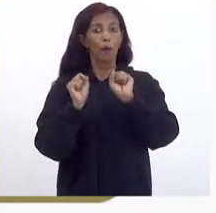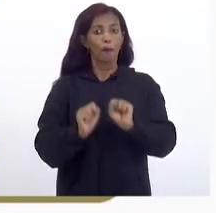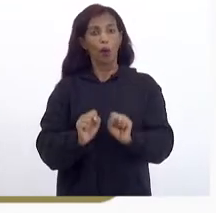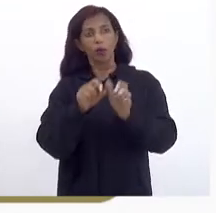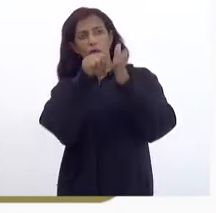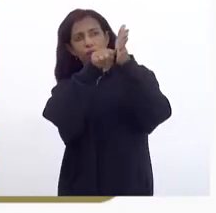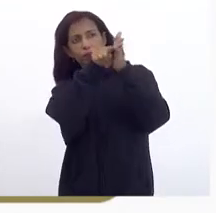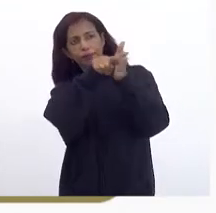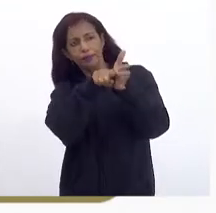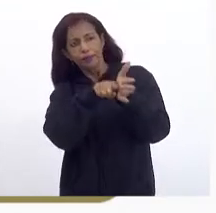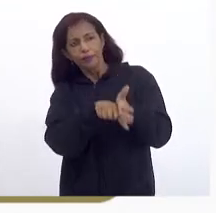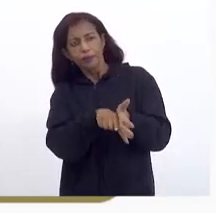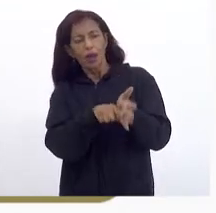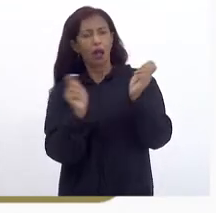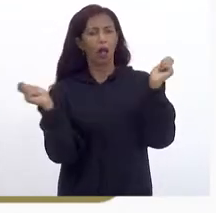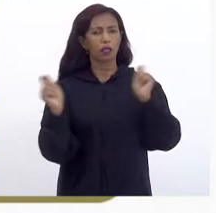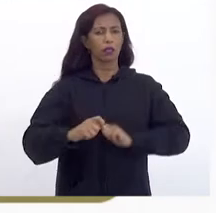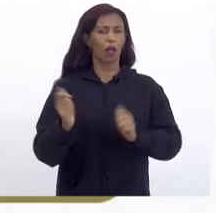possam verificar